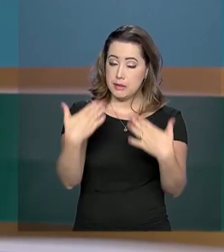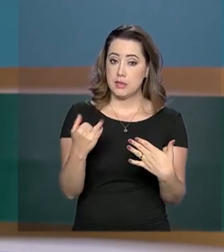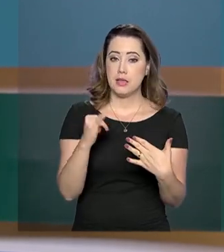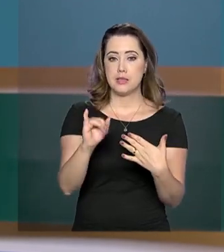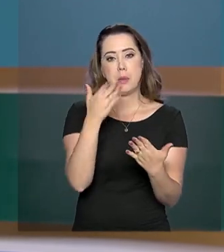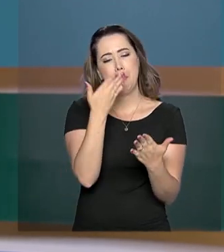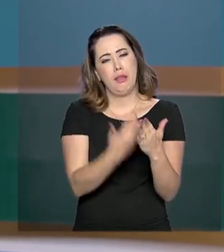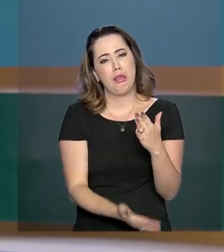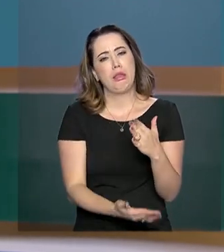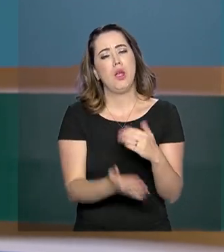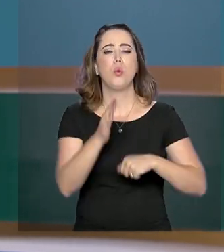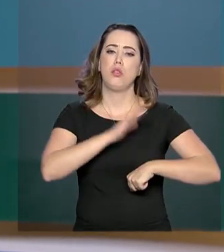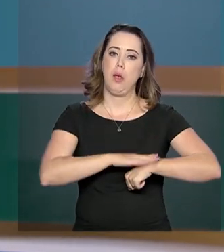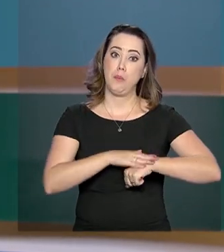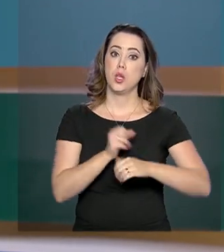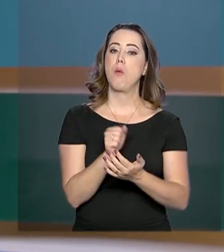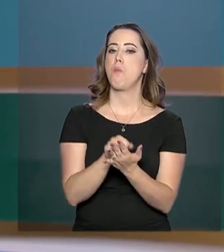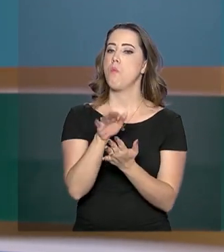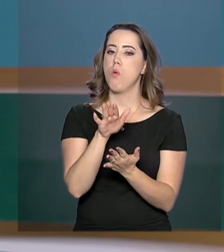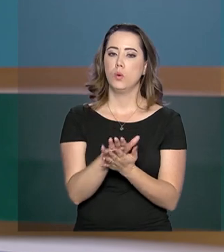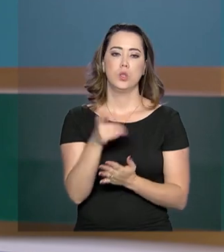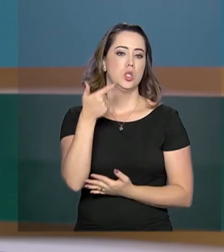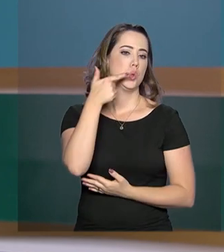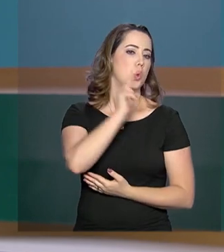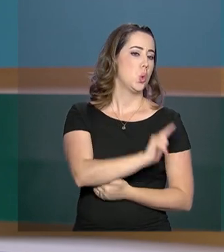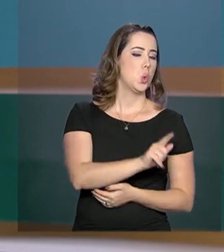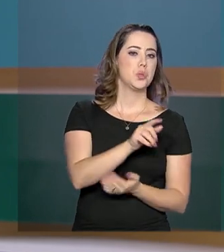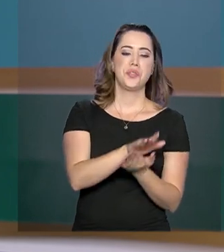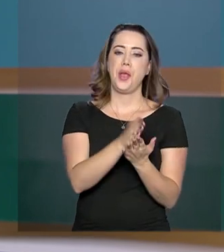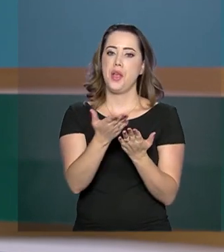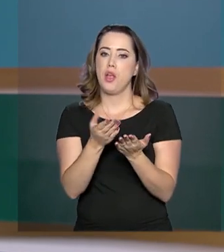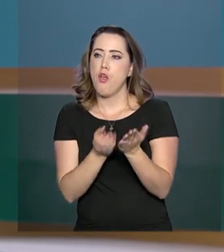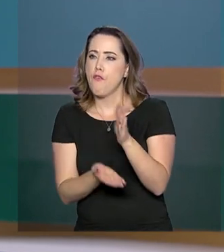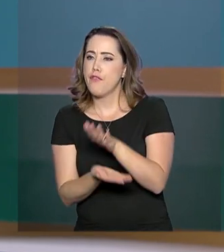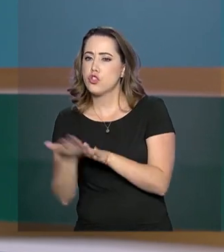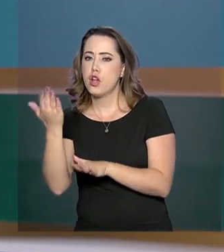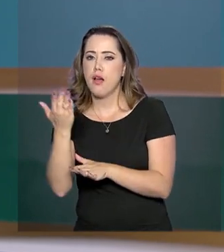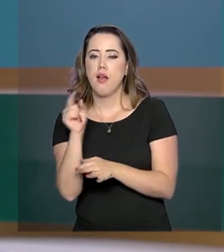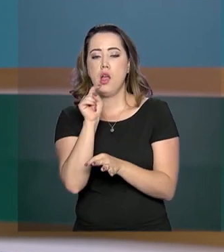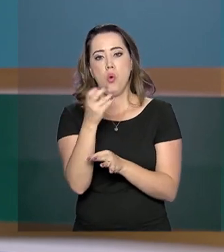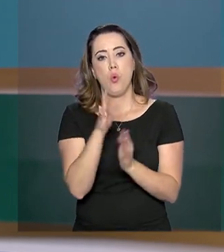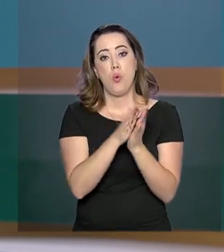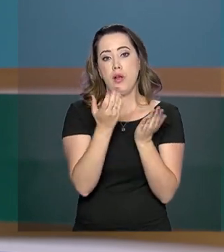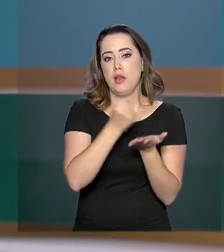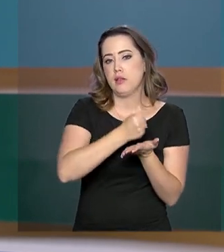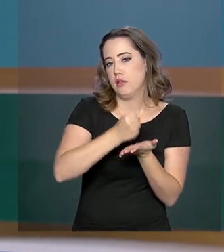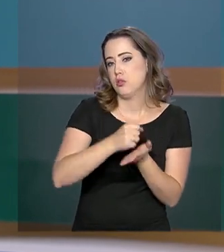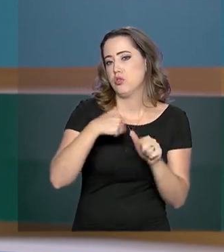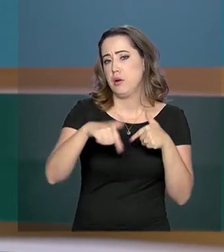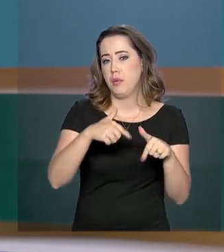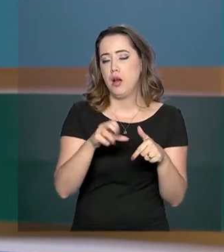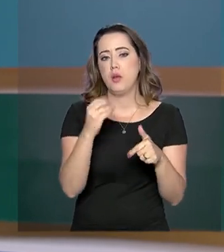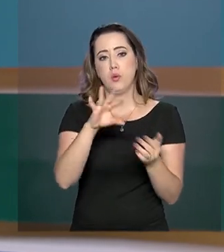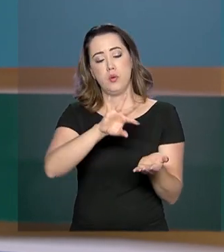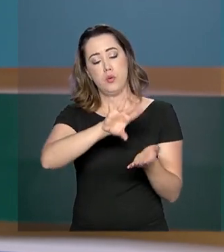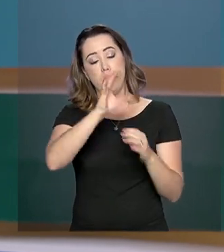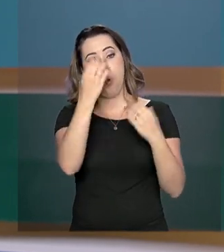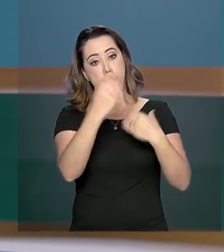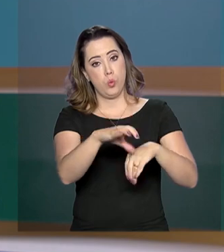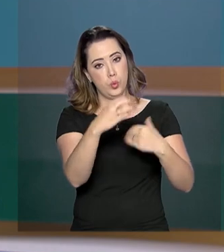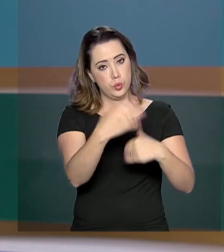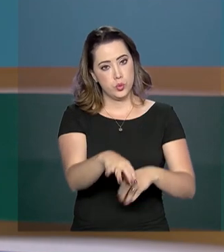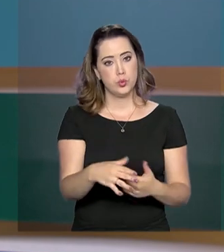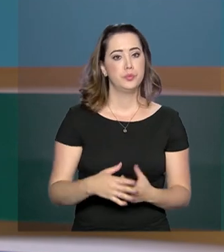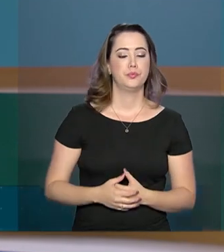prazo fica sujeito à multa e não consegue obter passaporte, carteira de trabalho ou se inscrever em concursos públicos, por